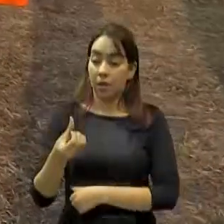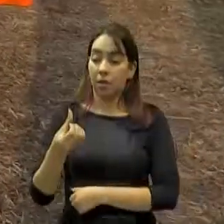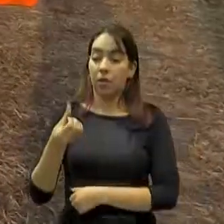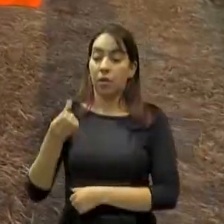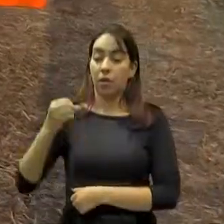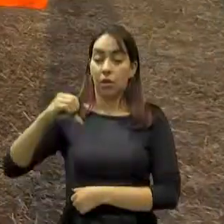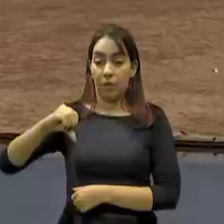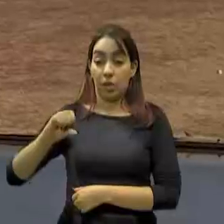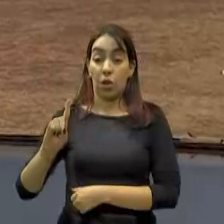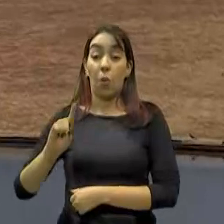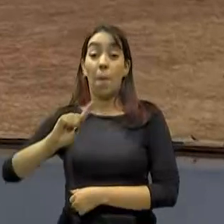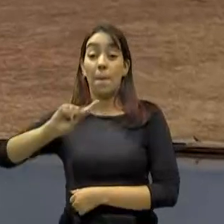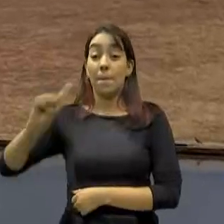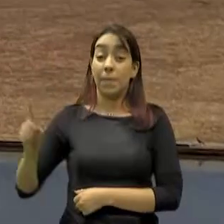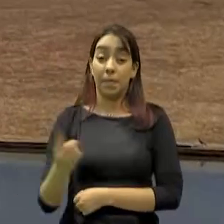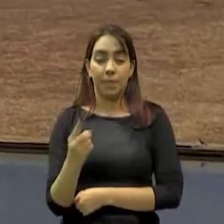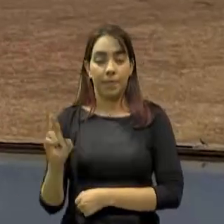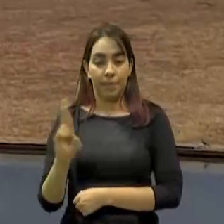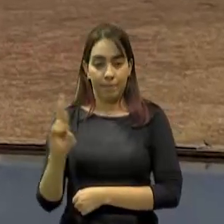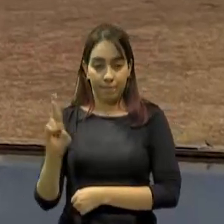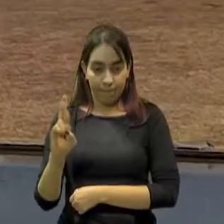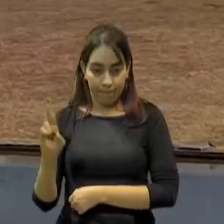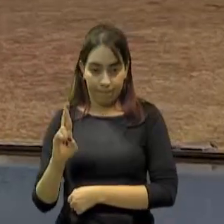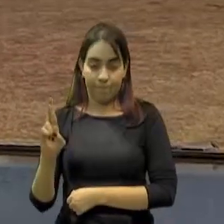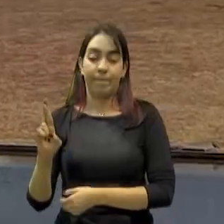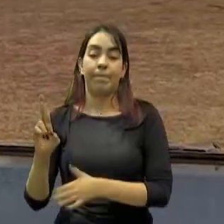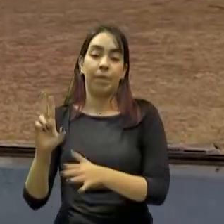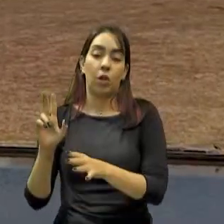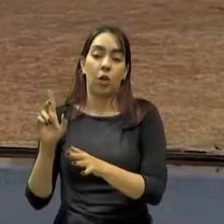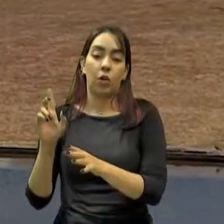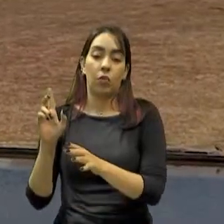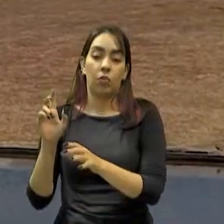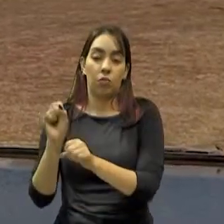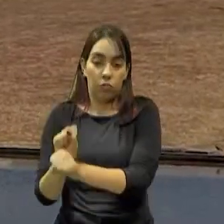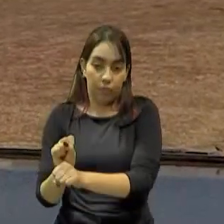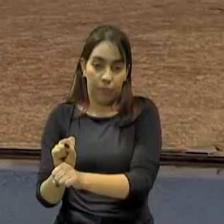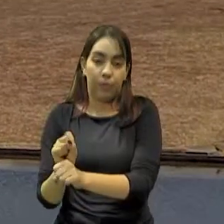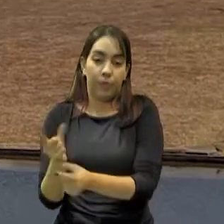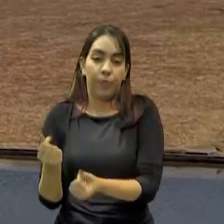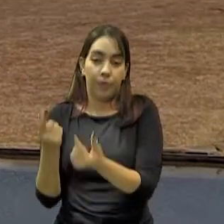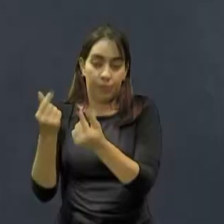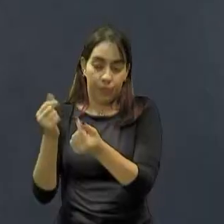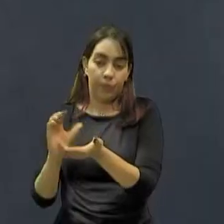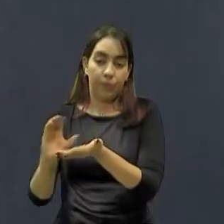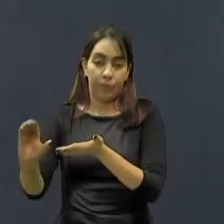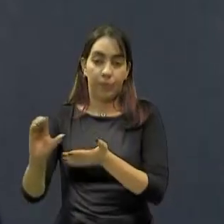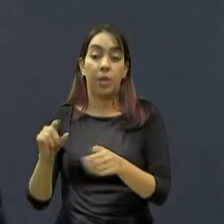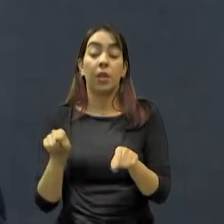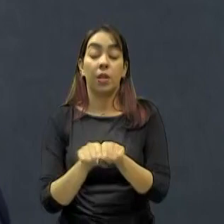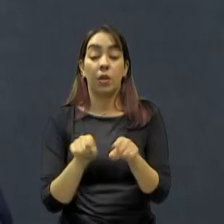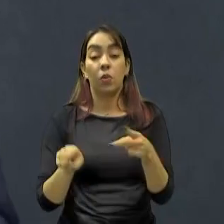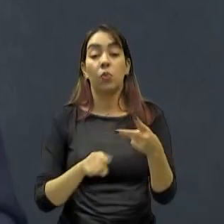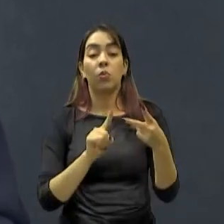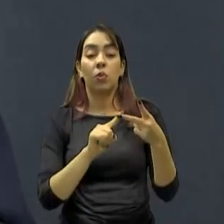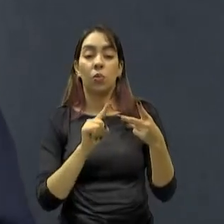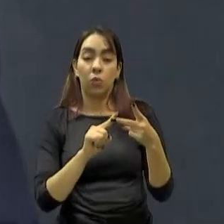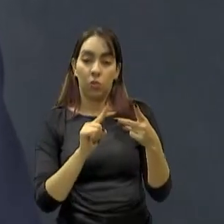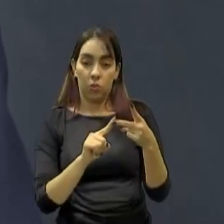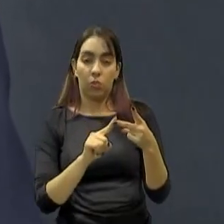milhões de reais, seguido do Ministério de Transportes com 602 milhões. Apesar do